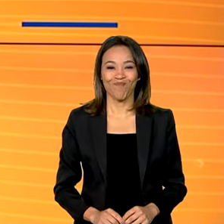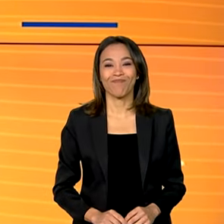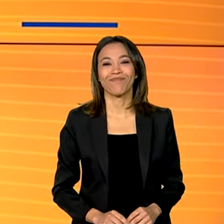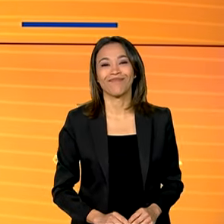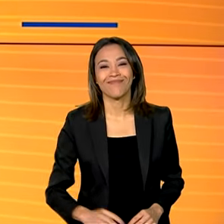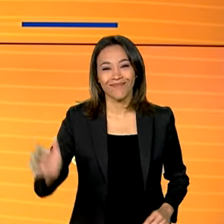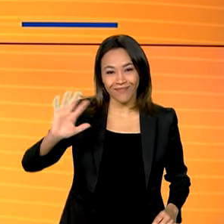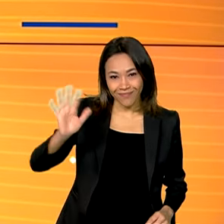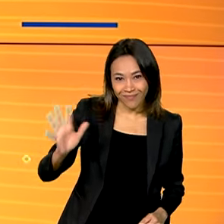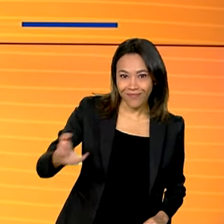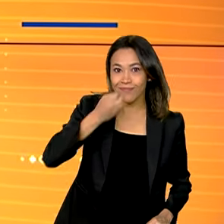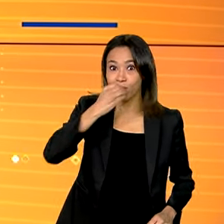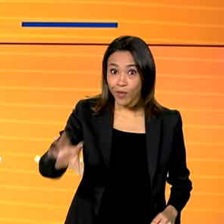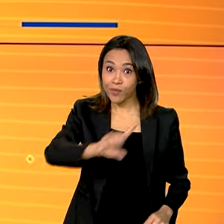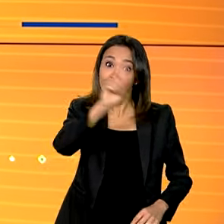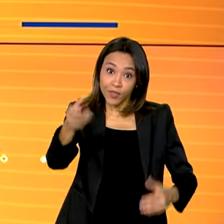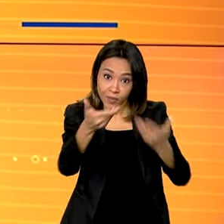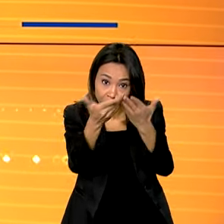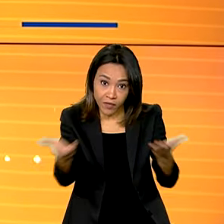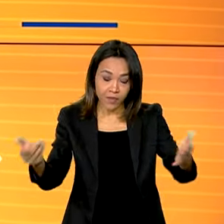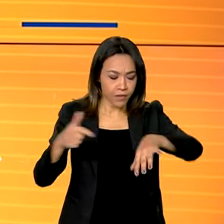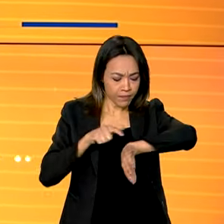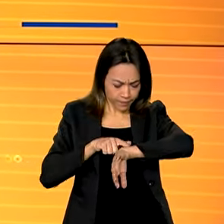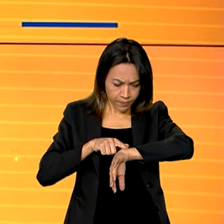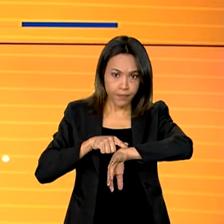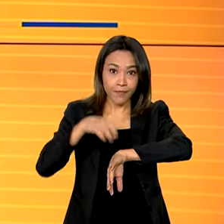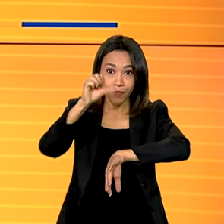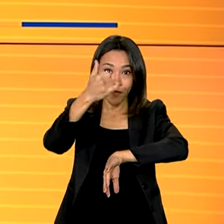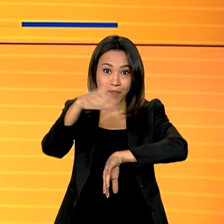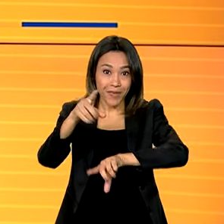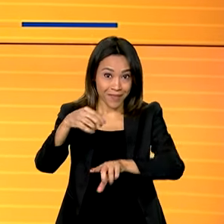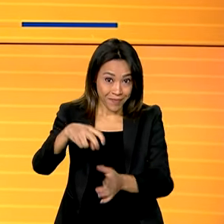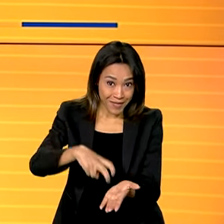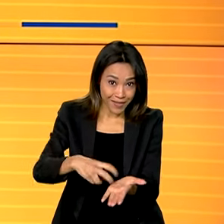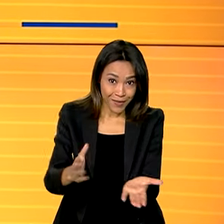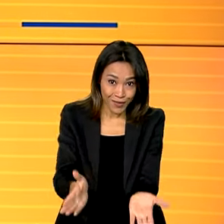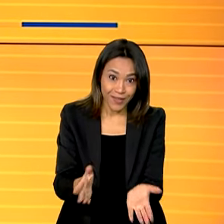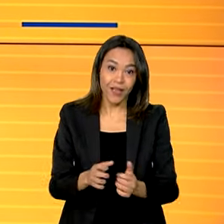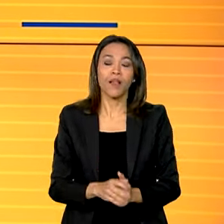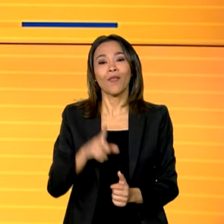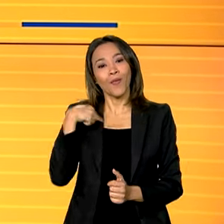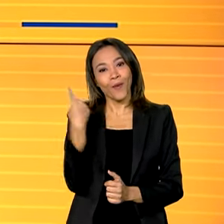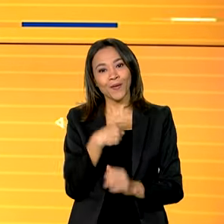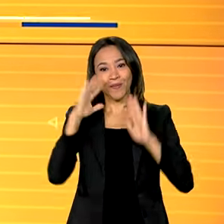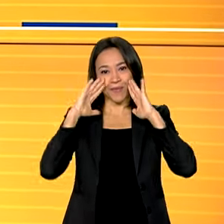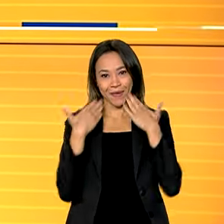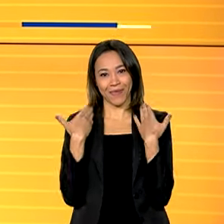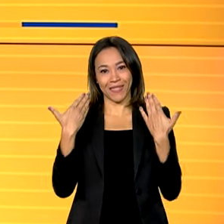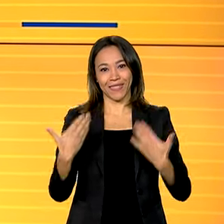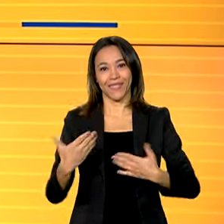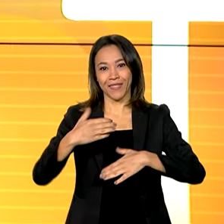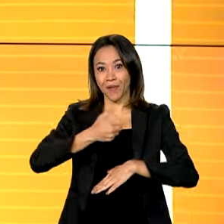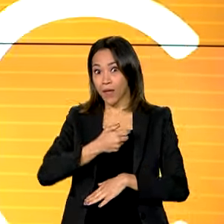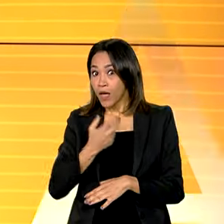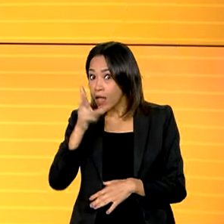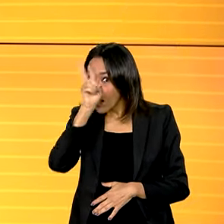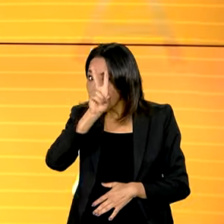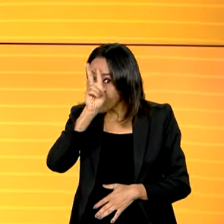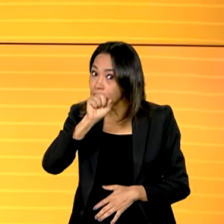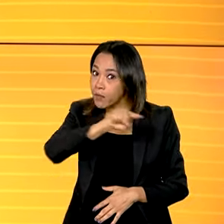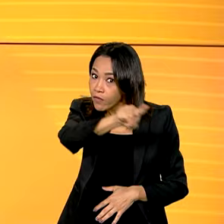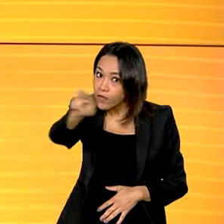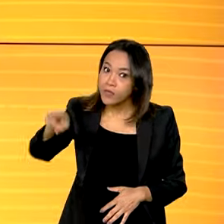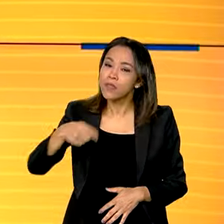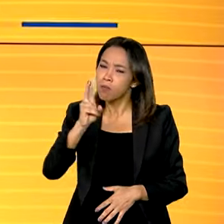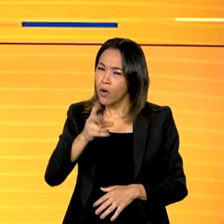Olá, muito bom dia para você. São nove e meia da manhã, estamos no ar com o Brasil em Dia. Lembrando sempre que